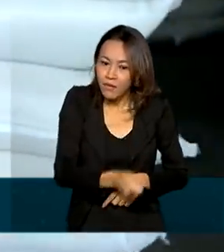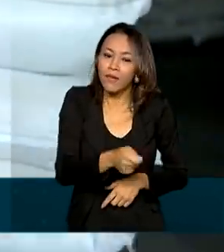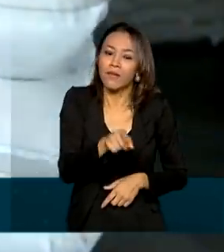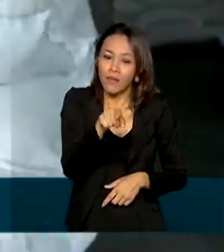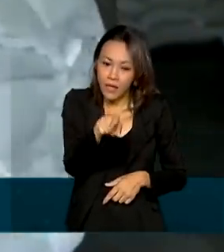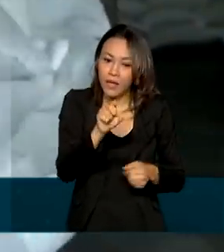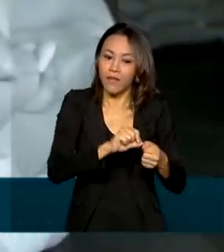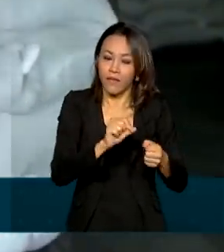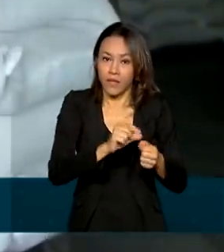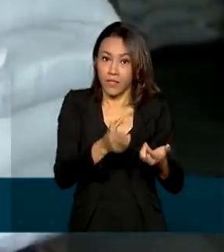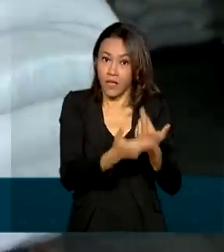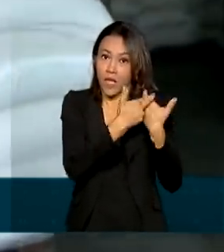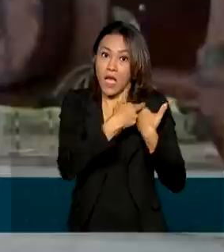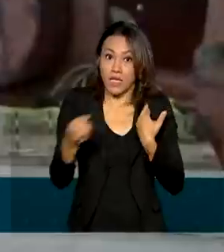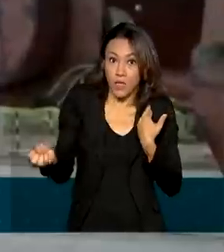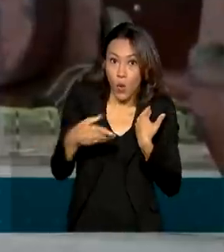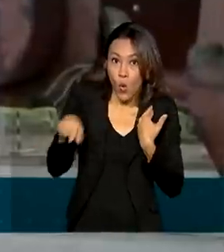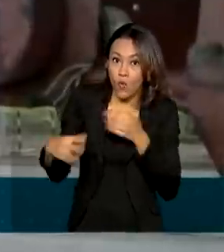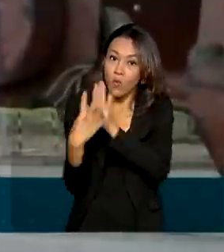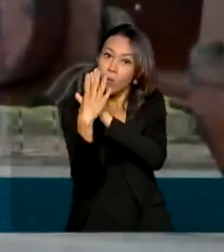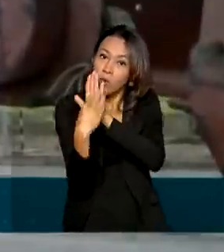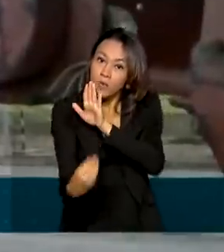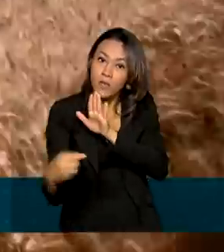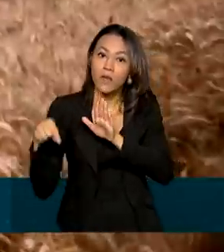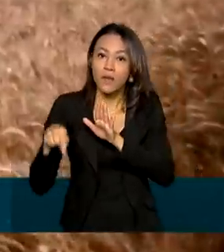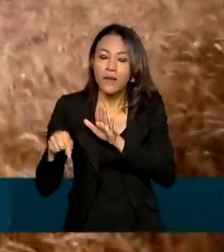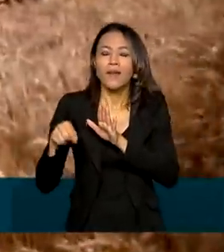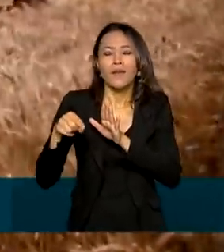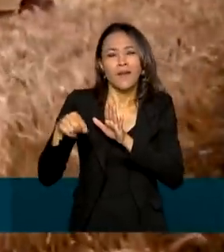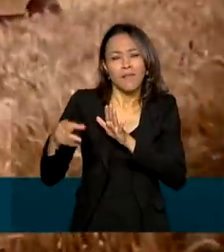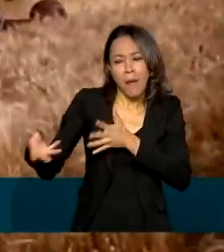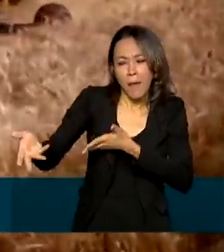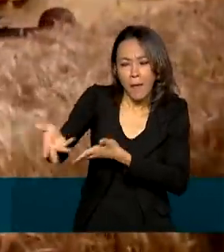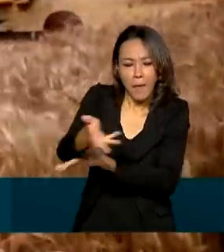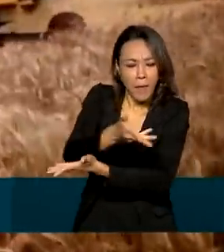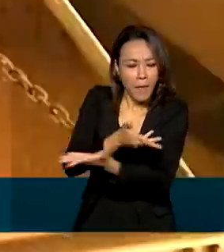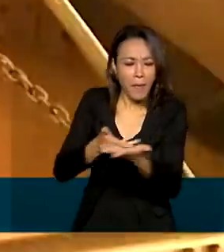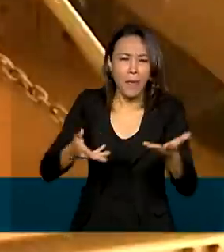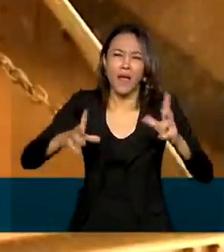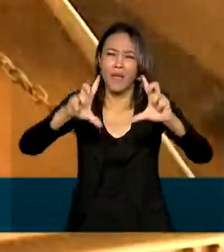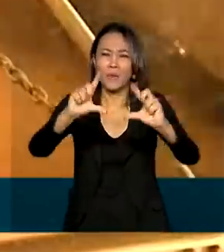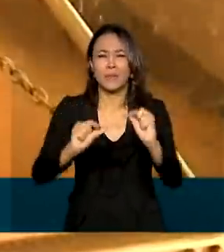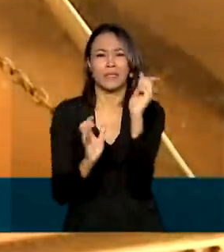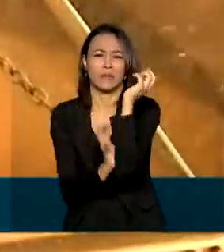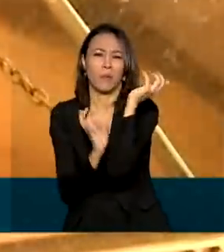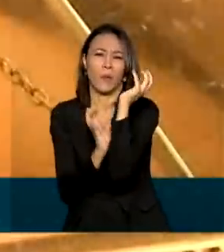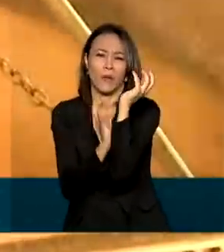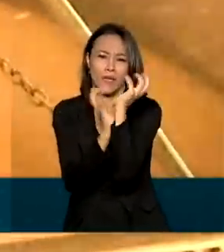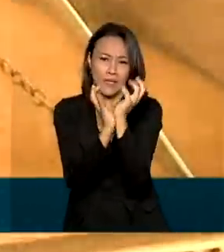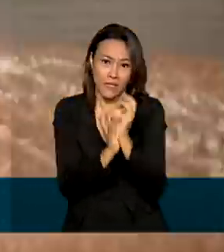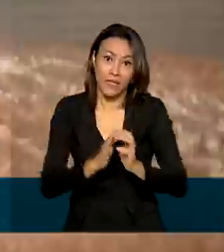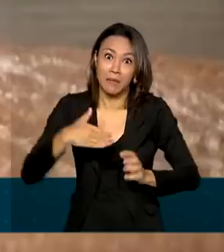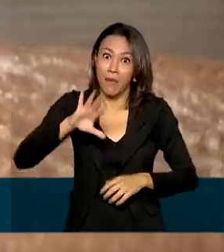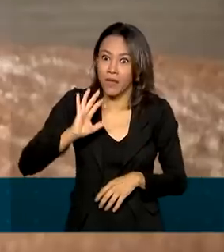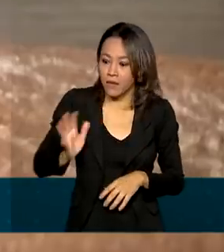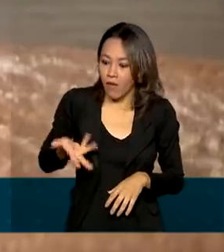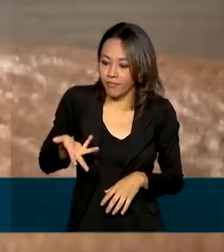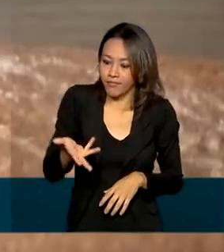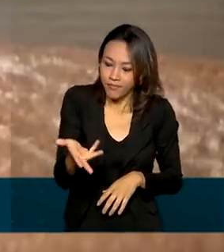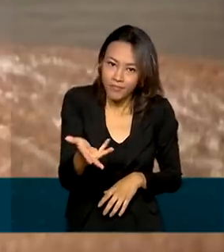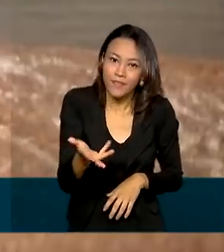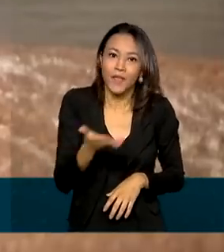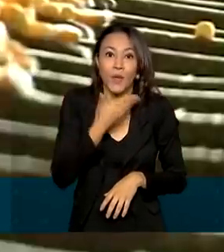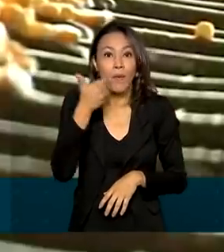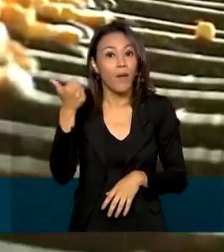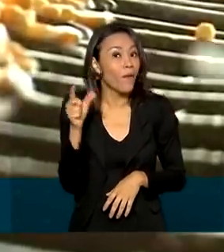companhia, a nova modalidade torna as transações menos burocráticas e mais ágeis. E o